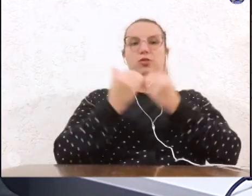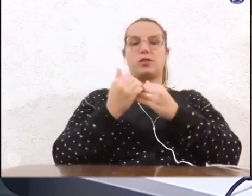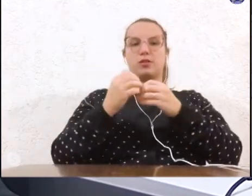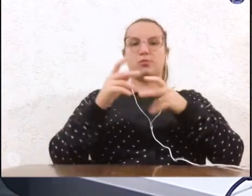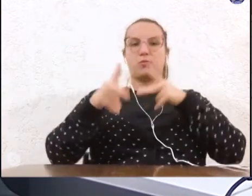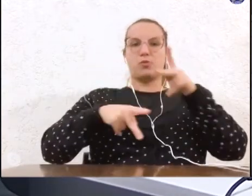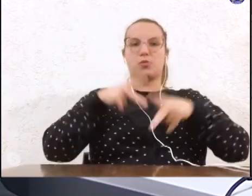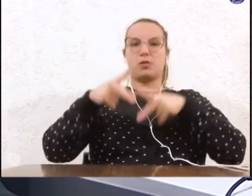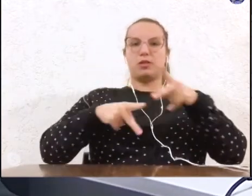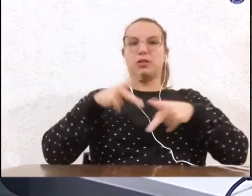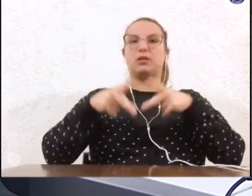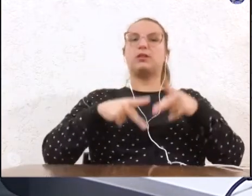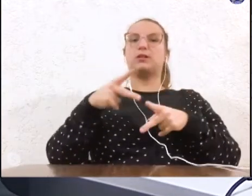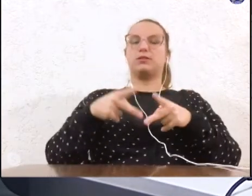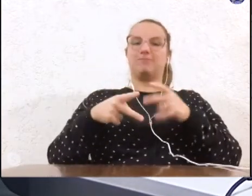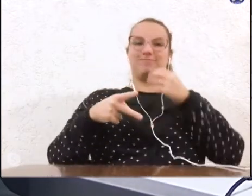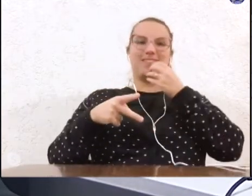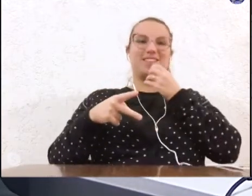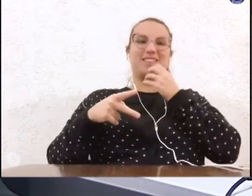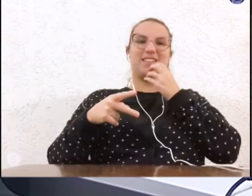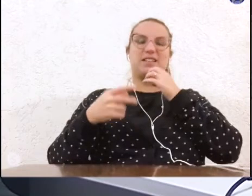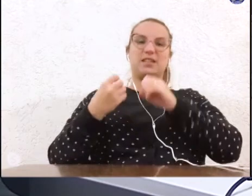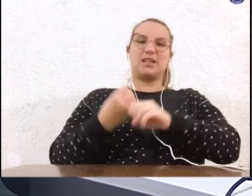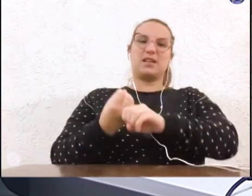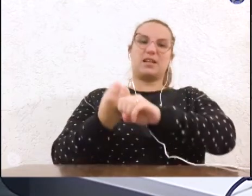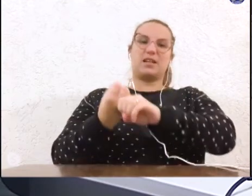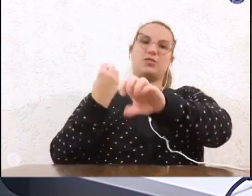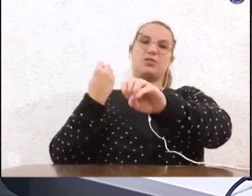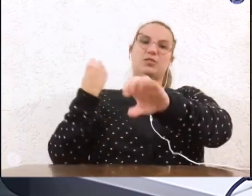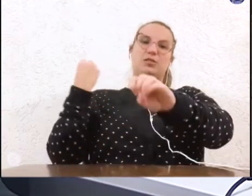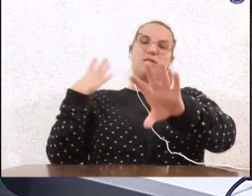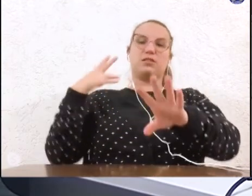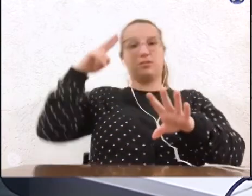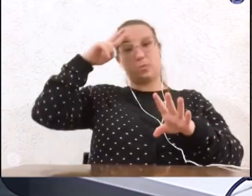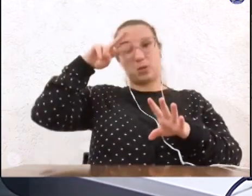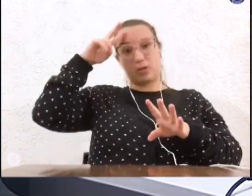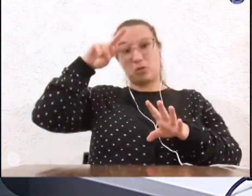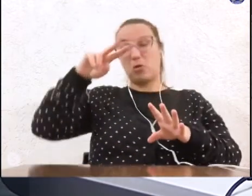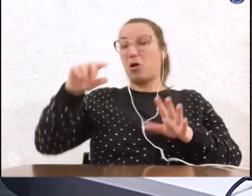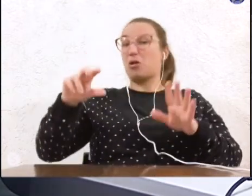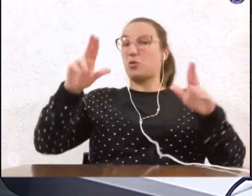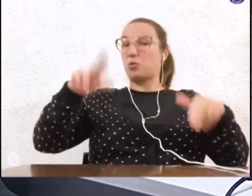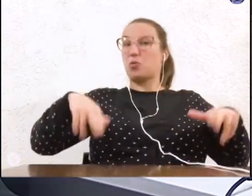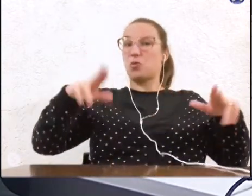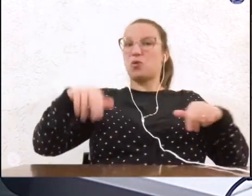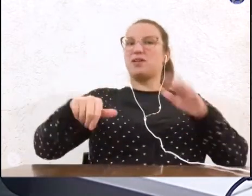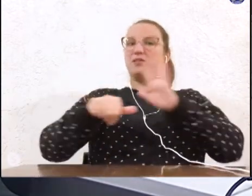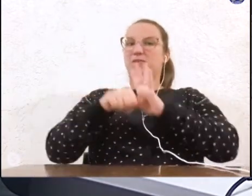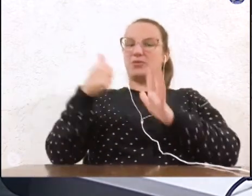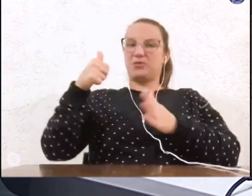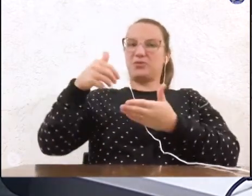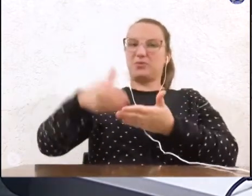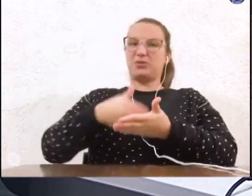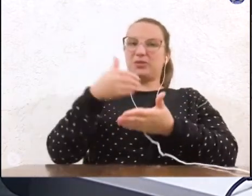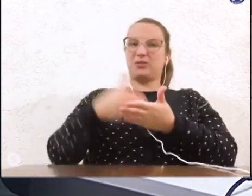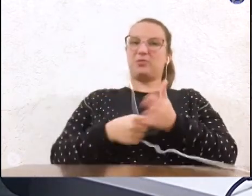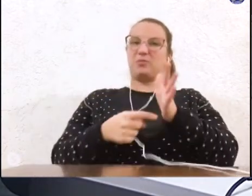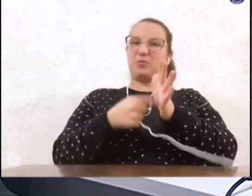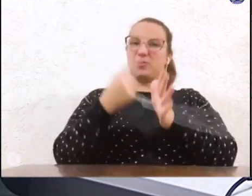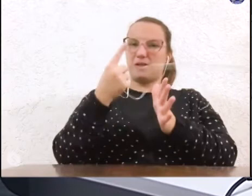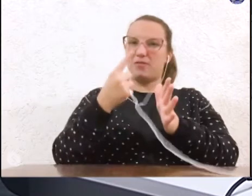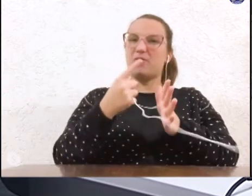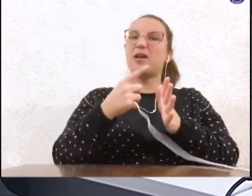audiência pública remota ela entra para a história na cidade de Botucatu e aqui pela câmara